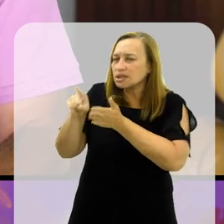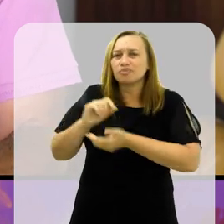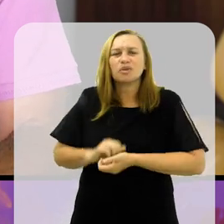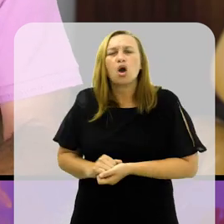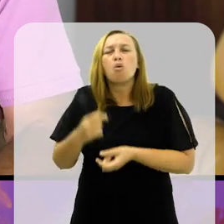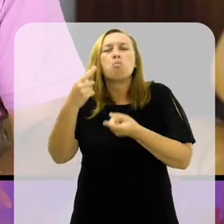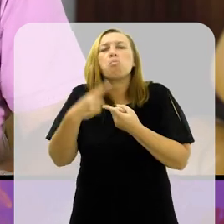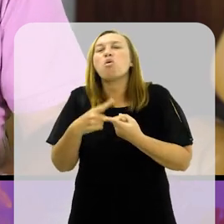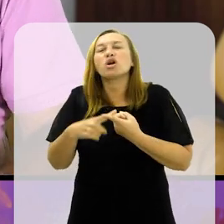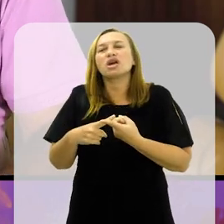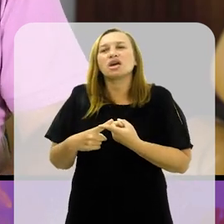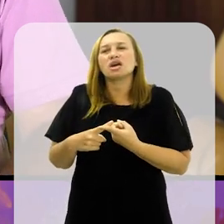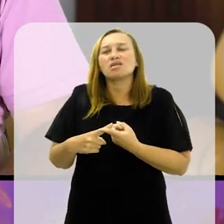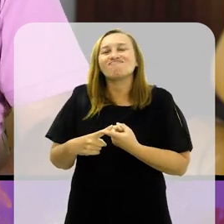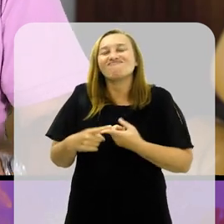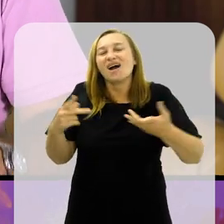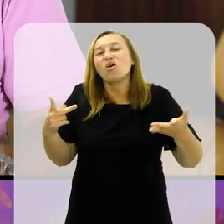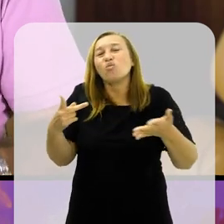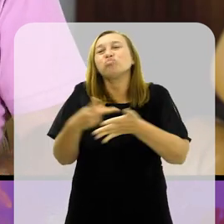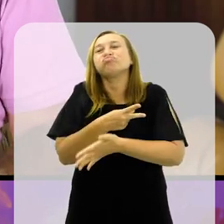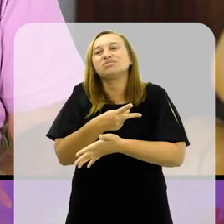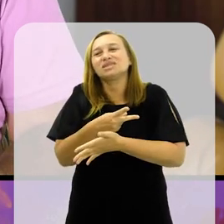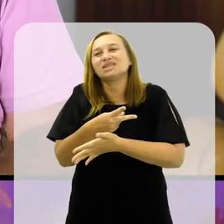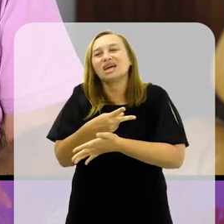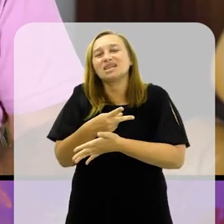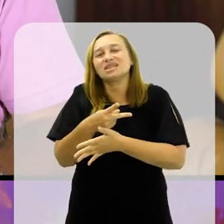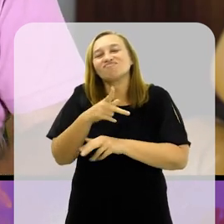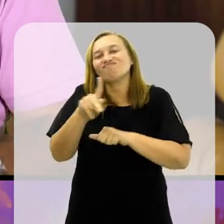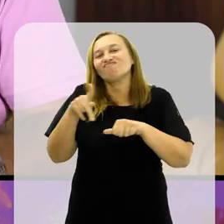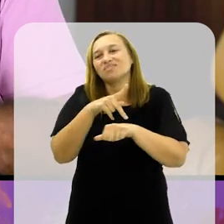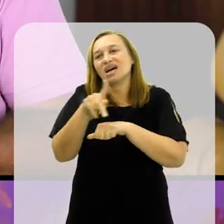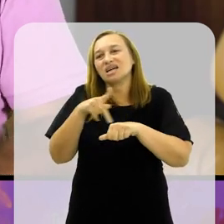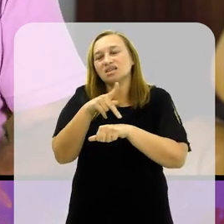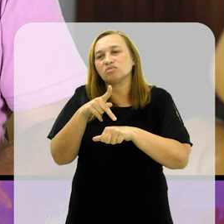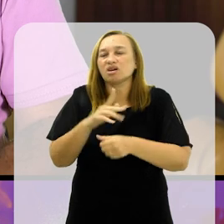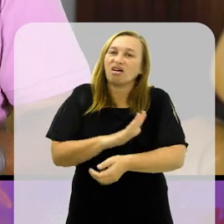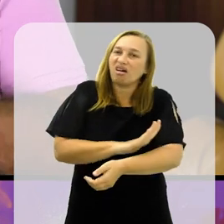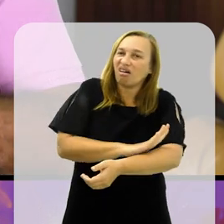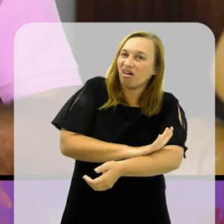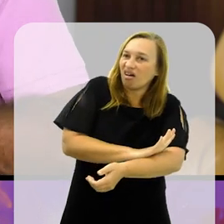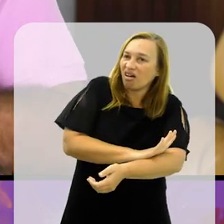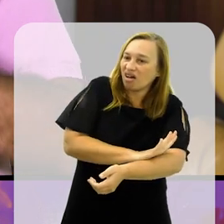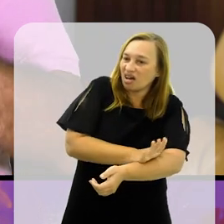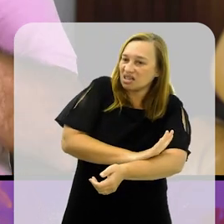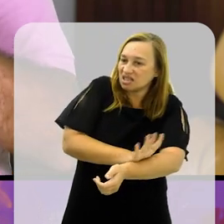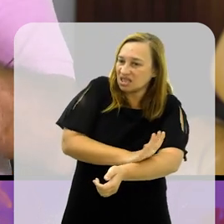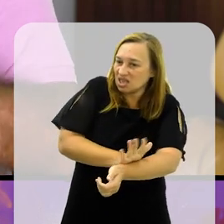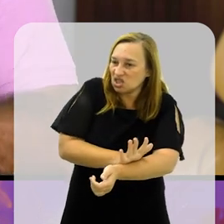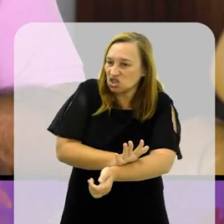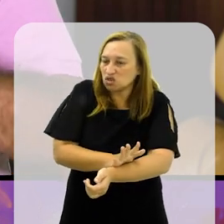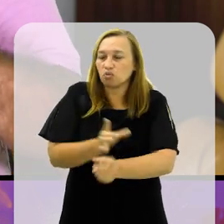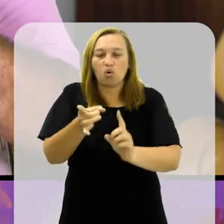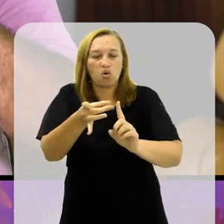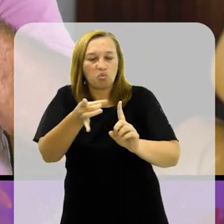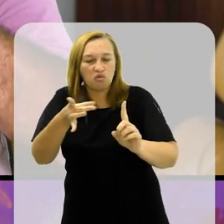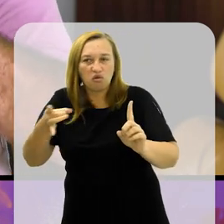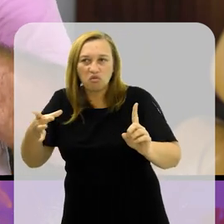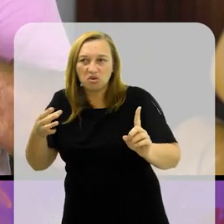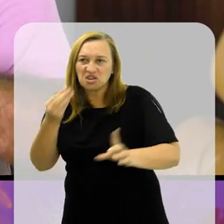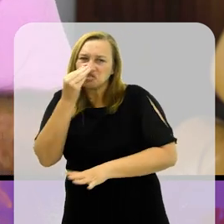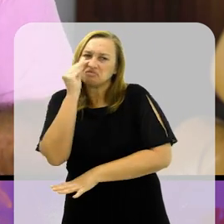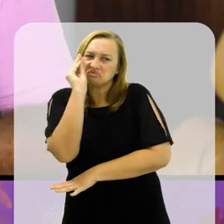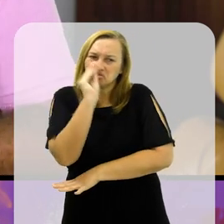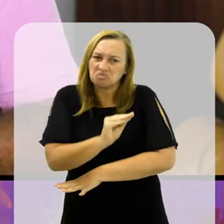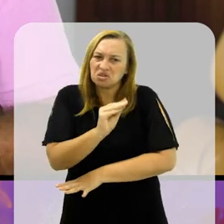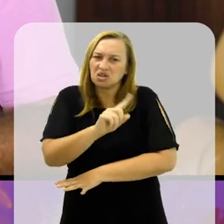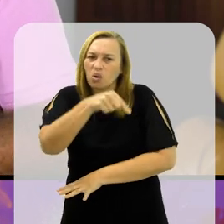você, por que isso ainda acontece em nosso país? Racismo, homofobia, esse